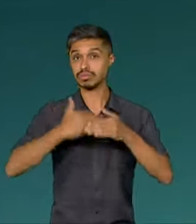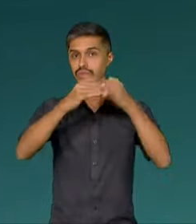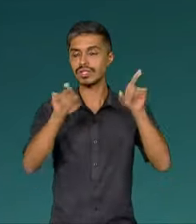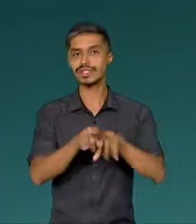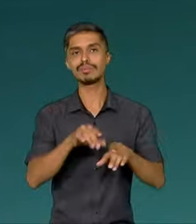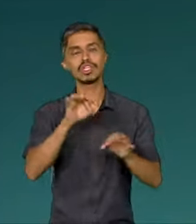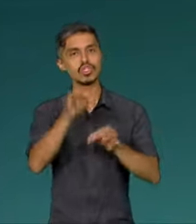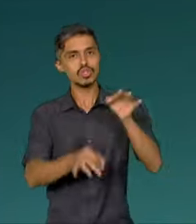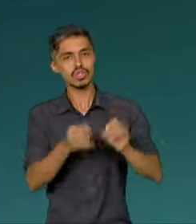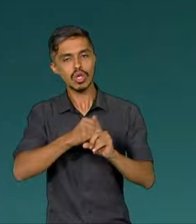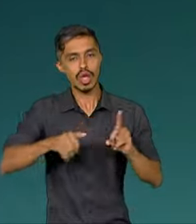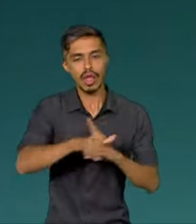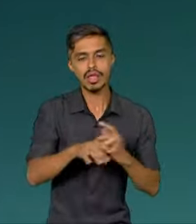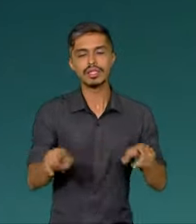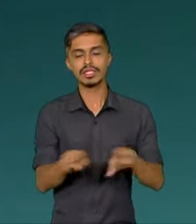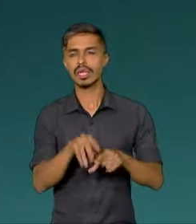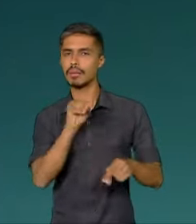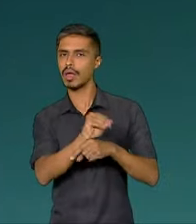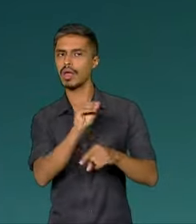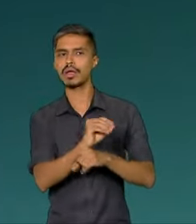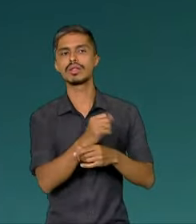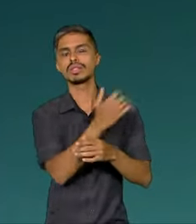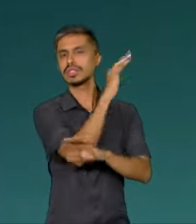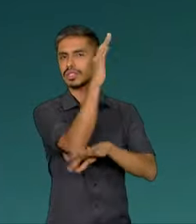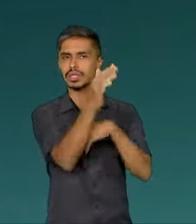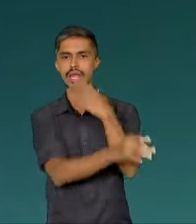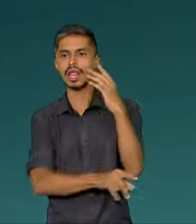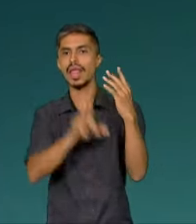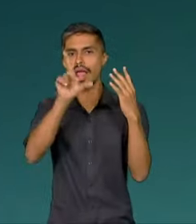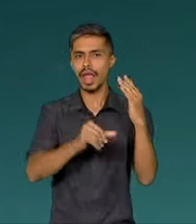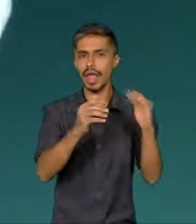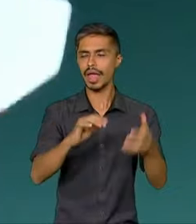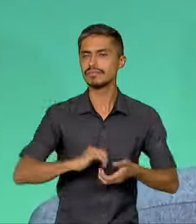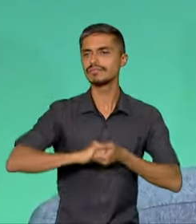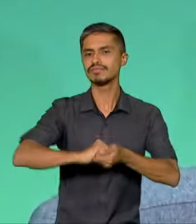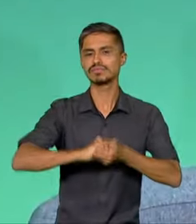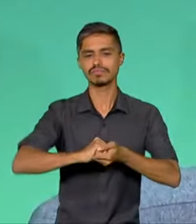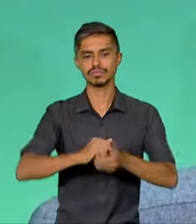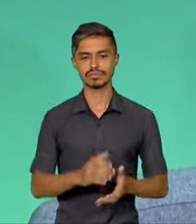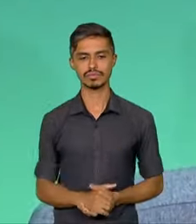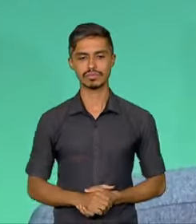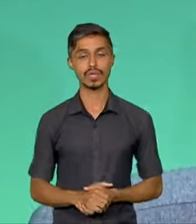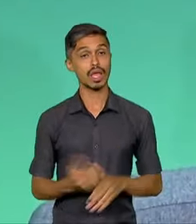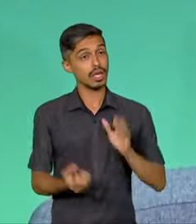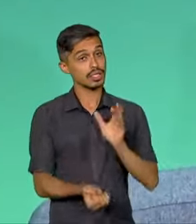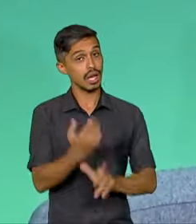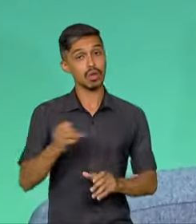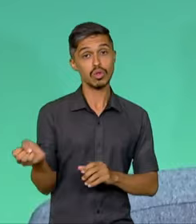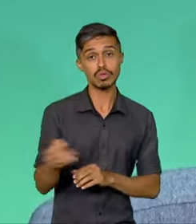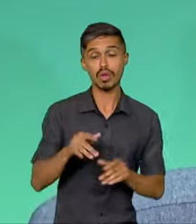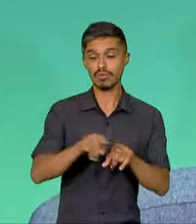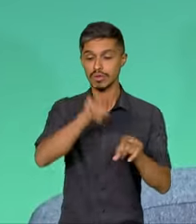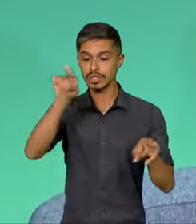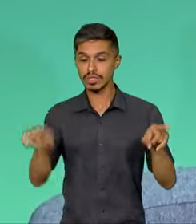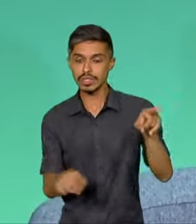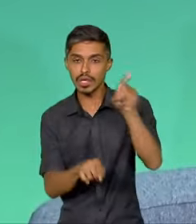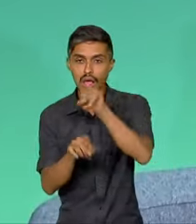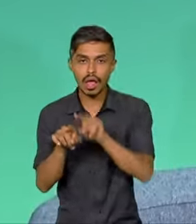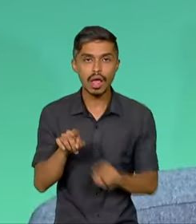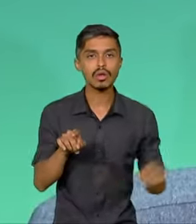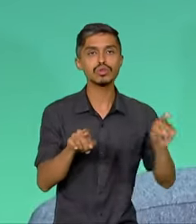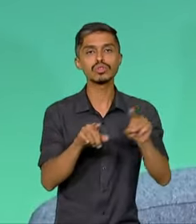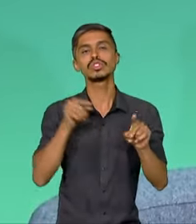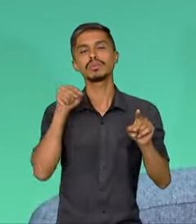justiça social e a preservação ambiental andem de mãos dadas. É criar um novo ciclo de prosperidade.